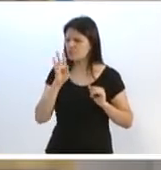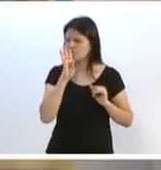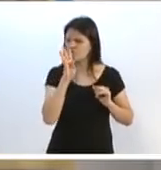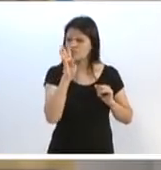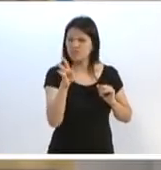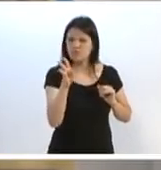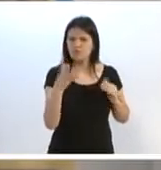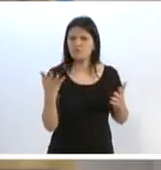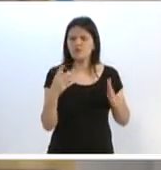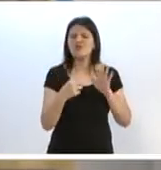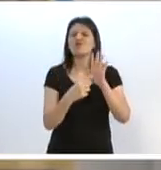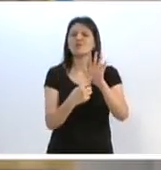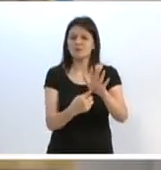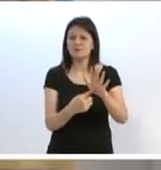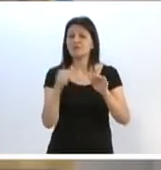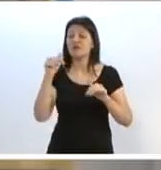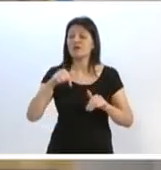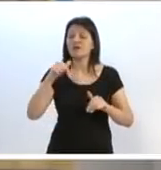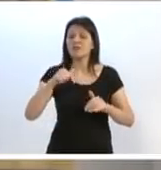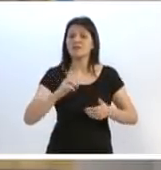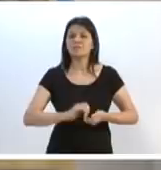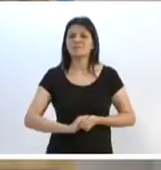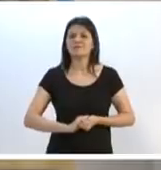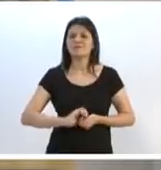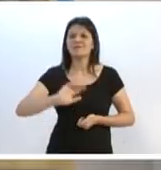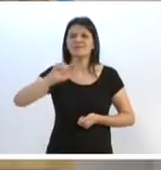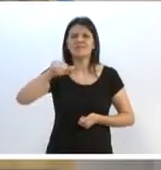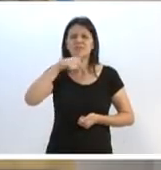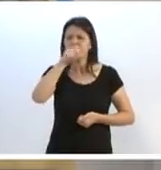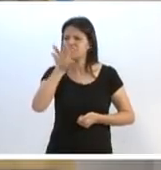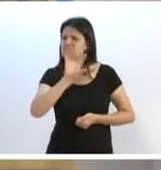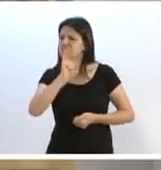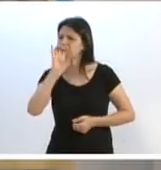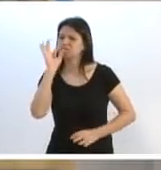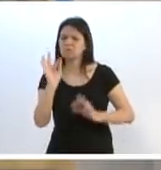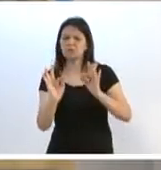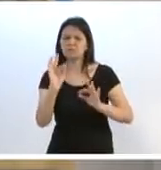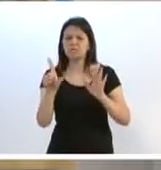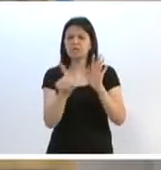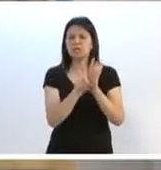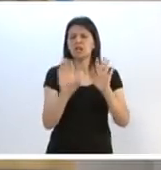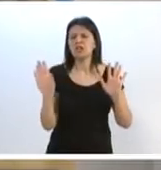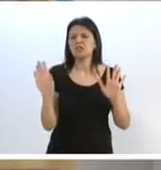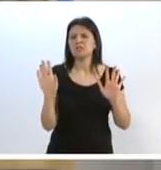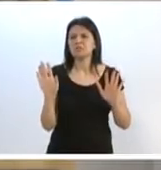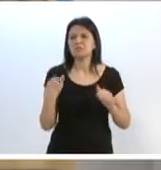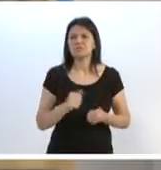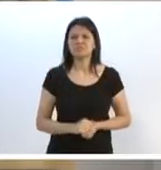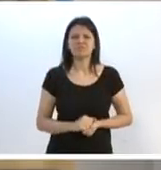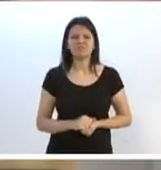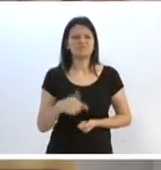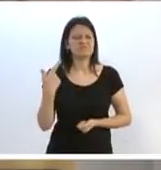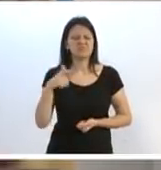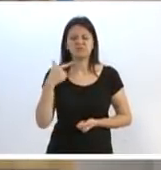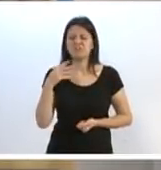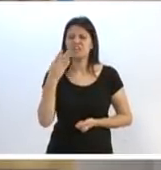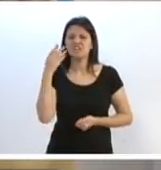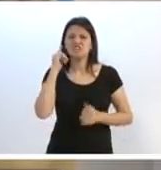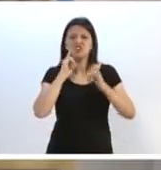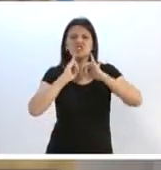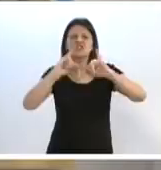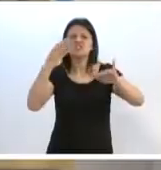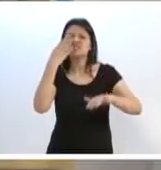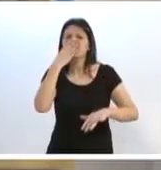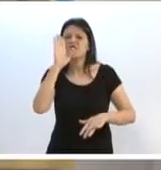falar e mostrar aqui. E depois vocês tomam o juízo de valor. Eu não tenho fake news, ou líder do governo. Eu não tenho